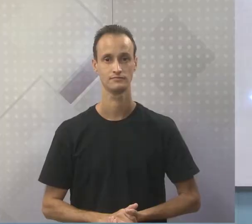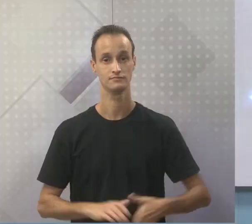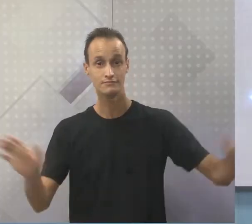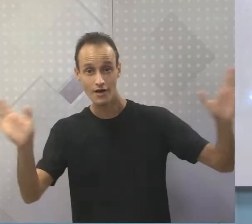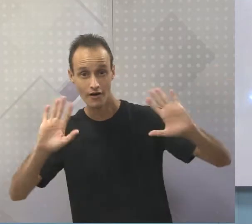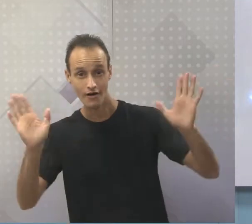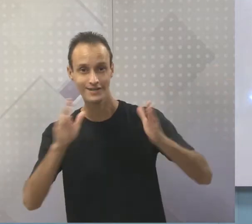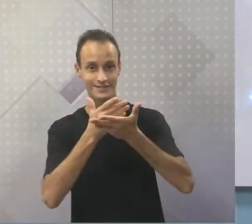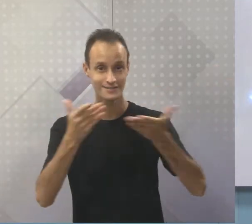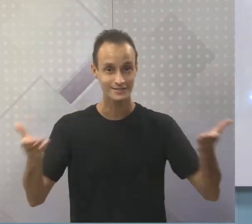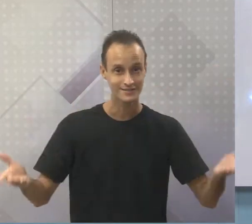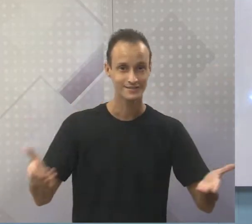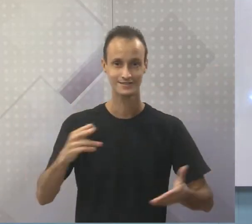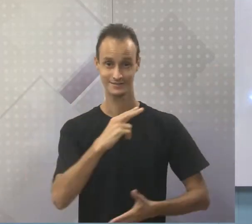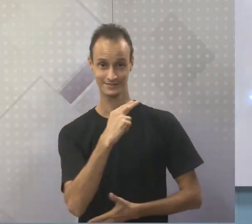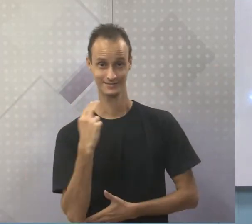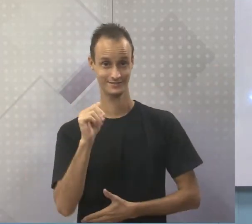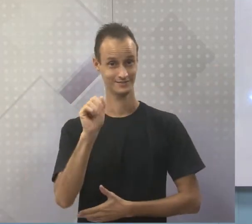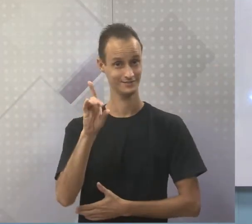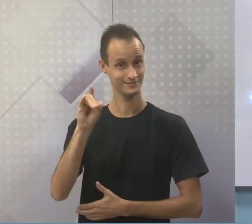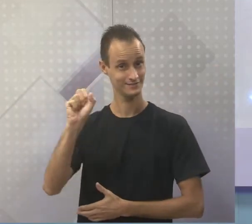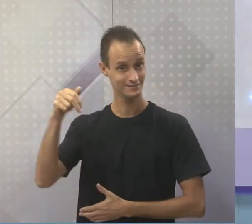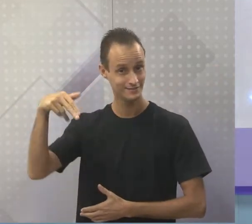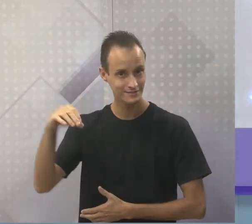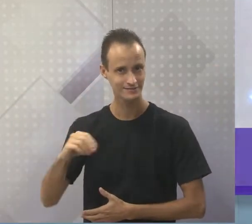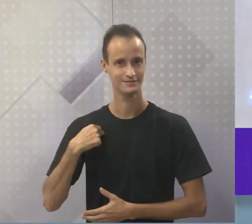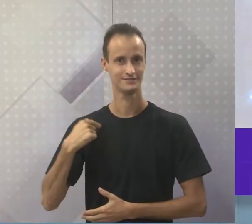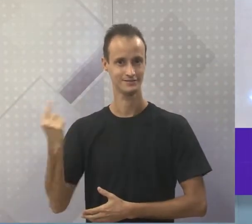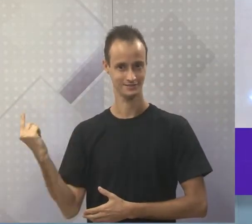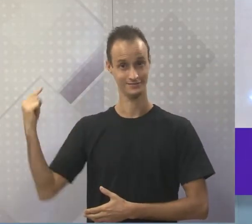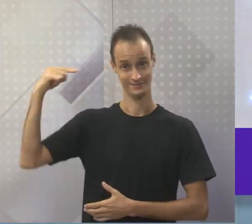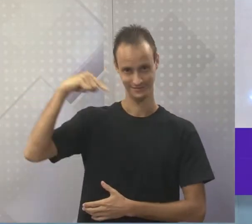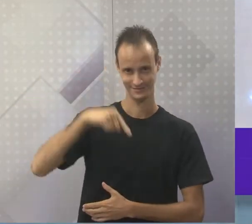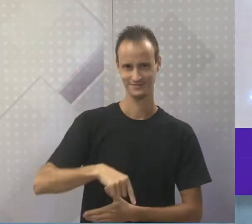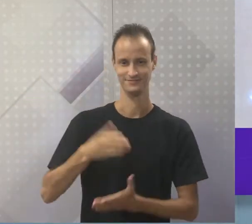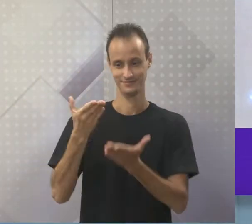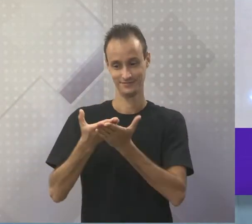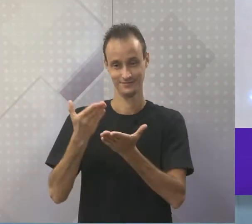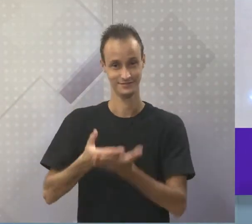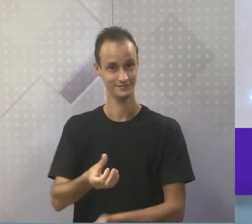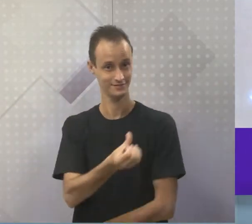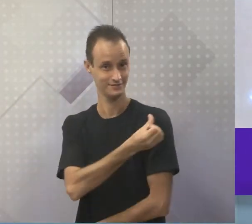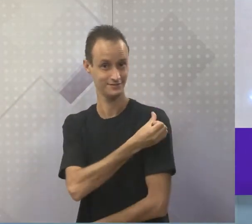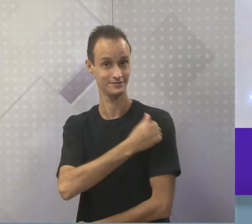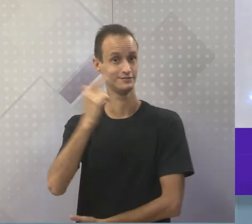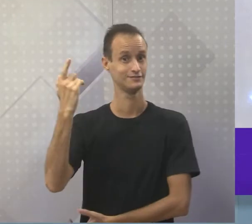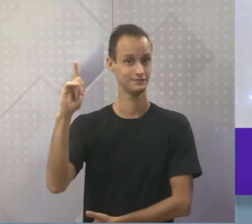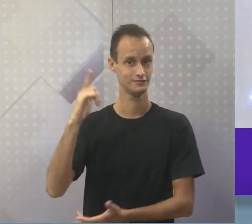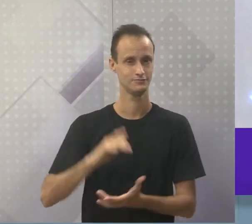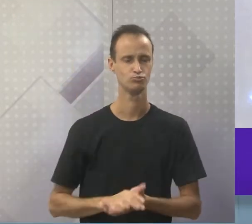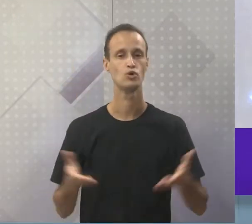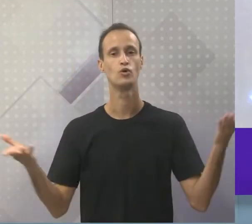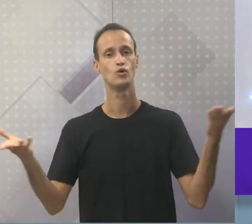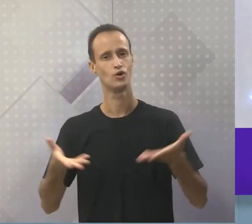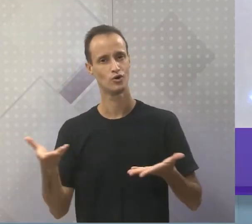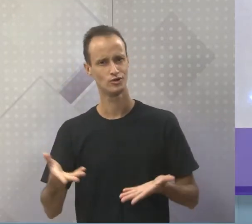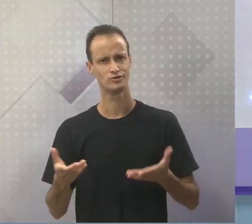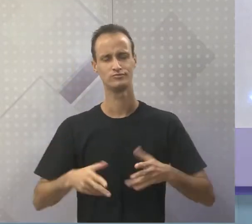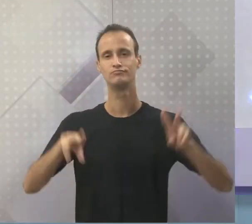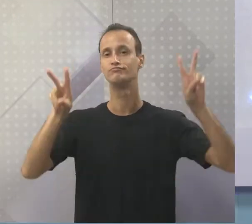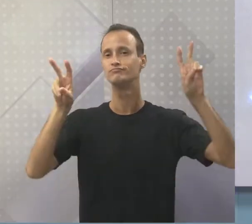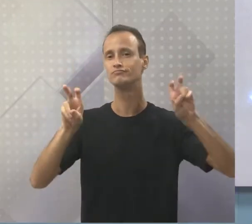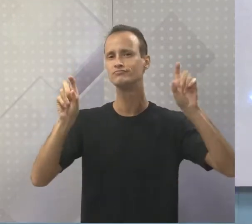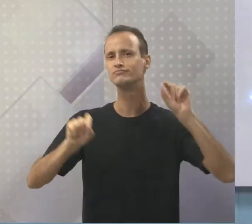Olá pessoal, me chamo Adson Ícaro, estou aqui para dar continuidade às aulas para o sexto ano de Geografia. Hoje iremos